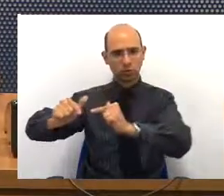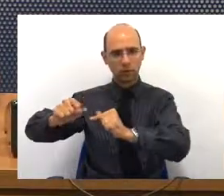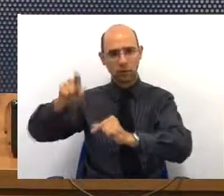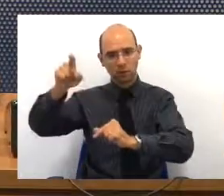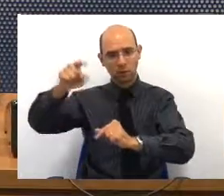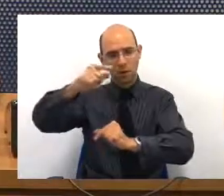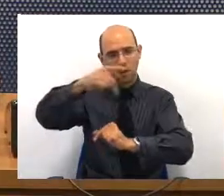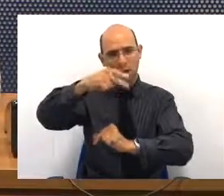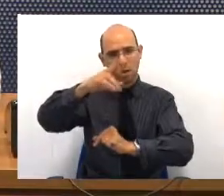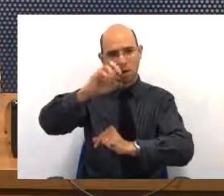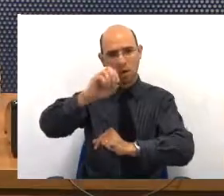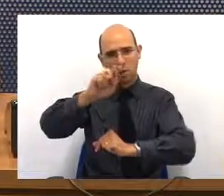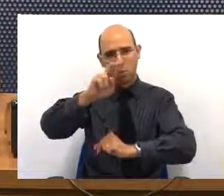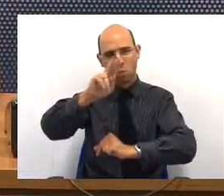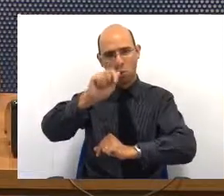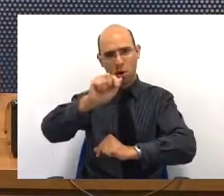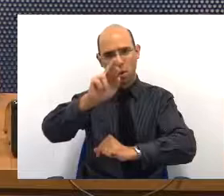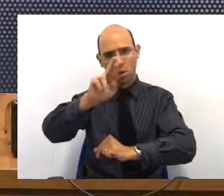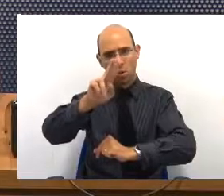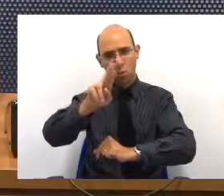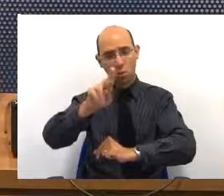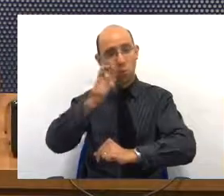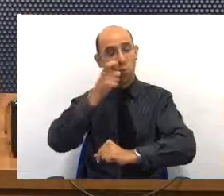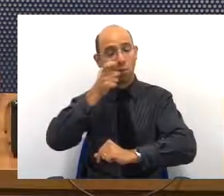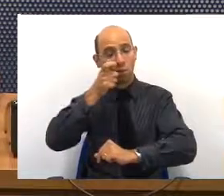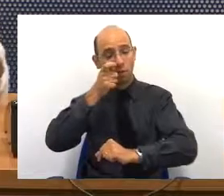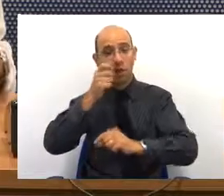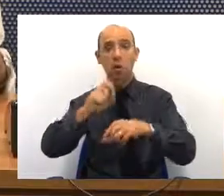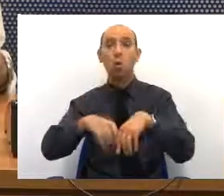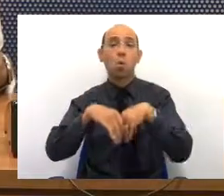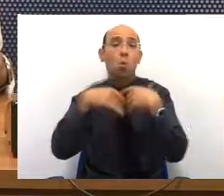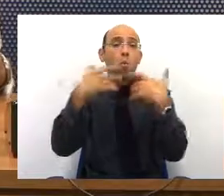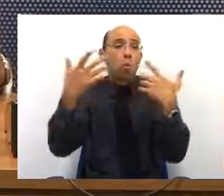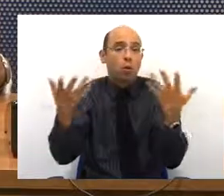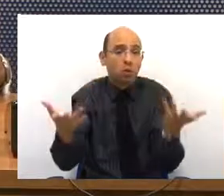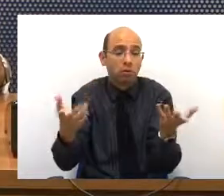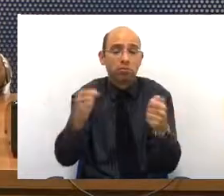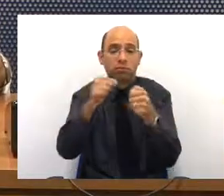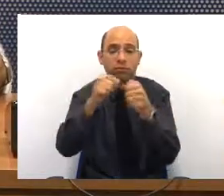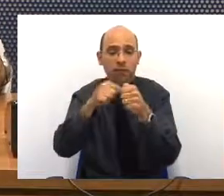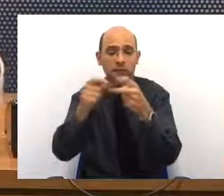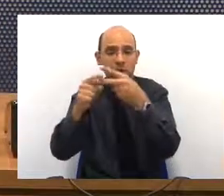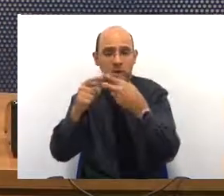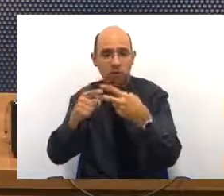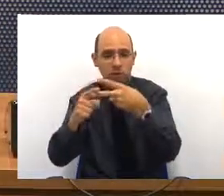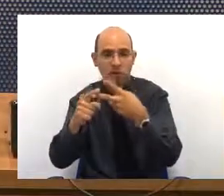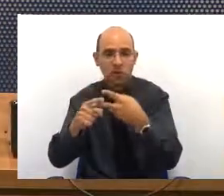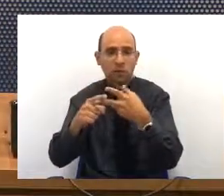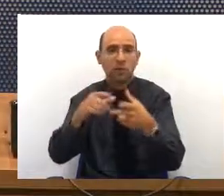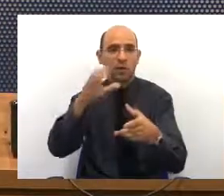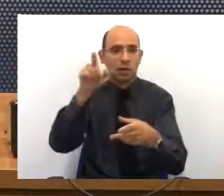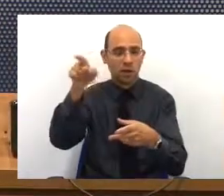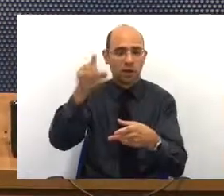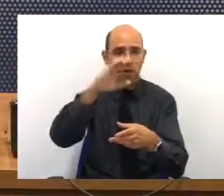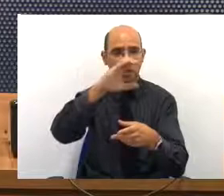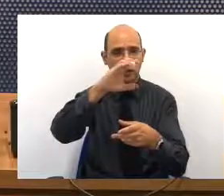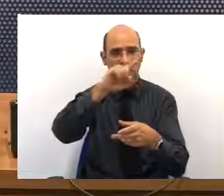vamos procurar verificar aí quando serão feitas as manutenções lá no CCZ.